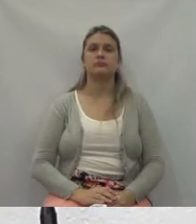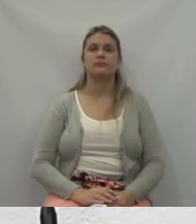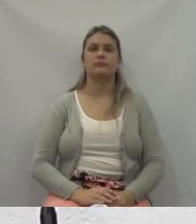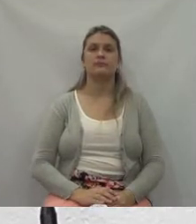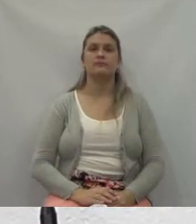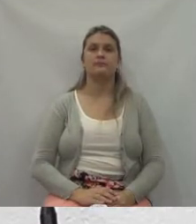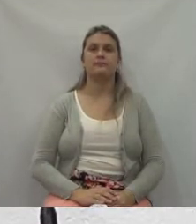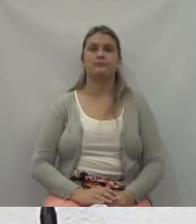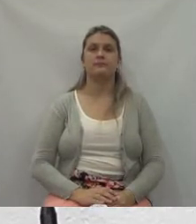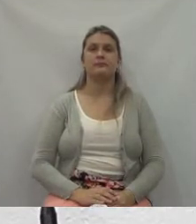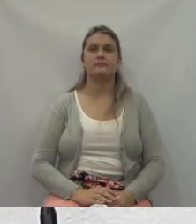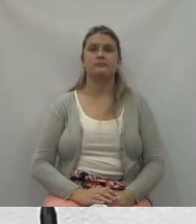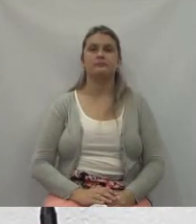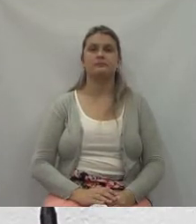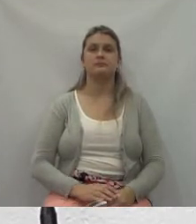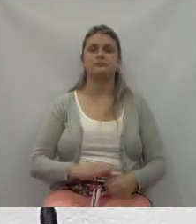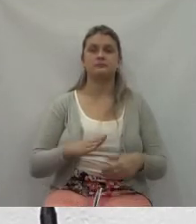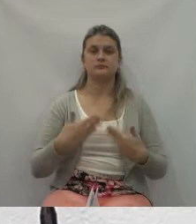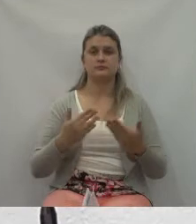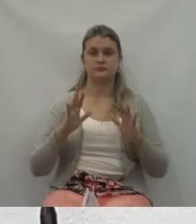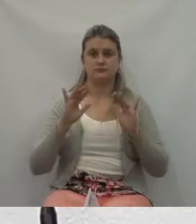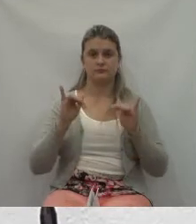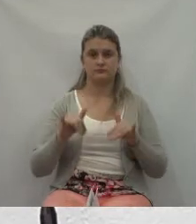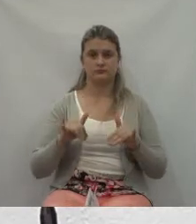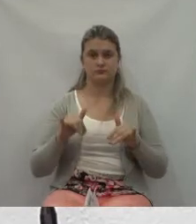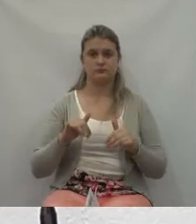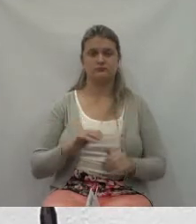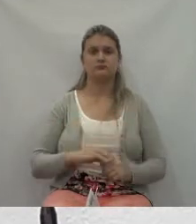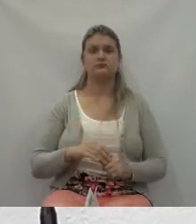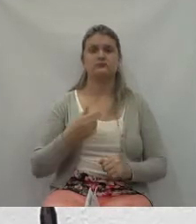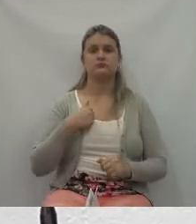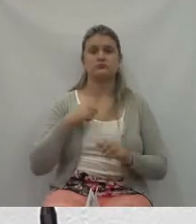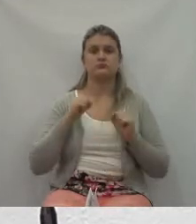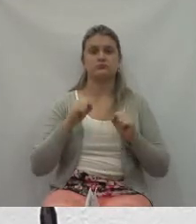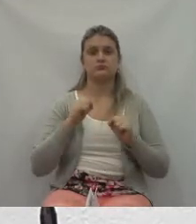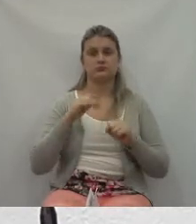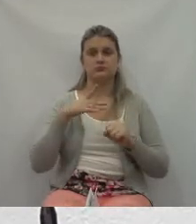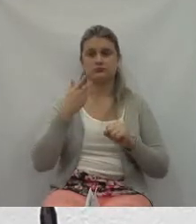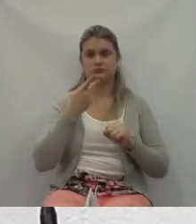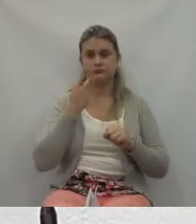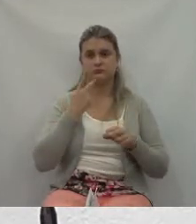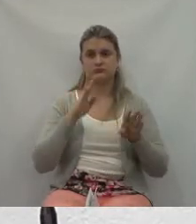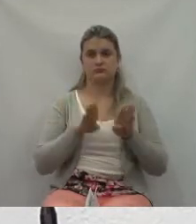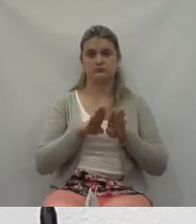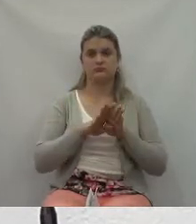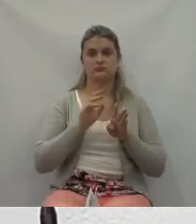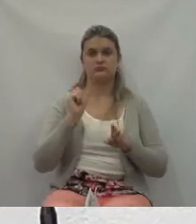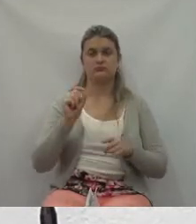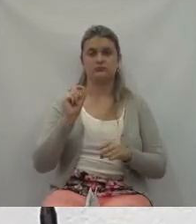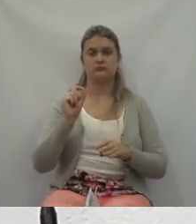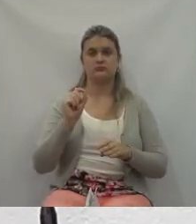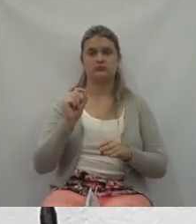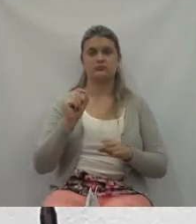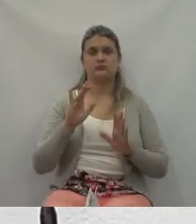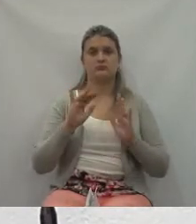finalizando aqui, não poderia deixar e dizer que ao final do ano passado,